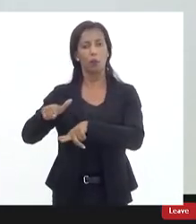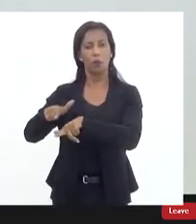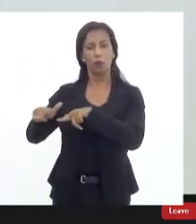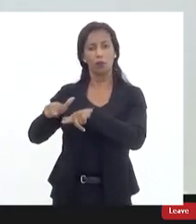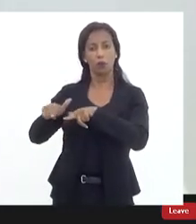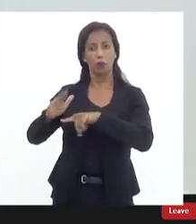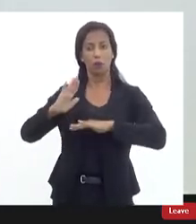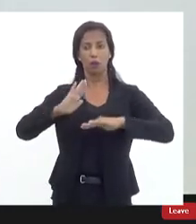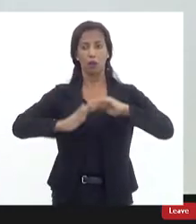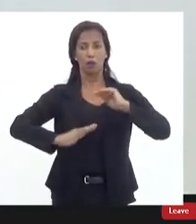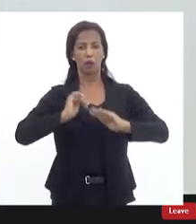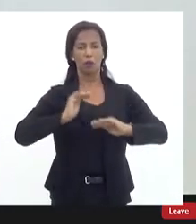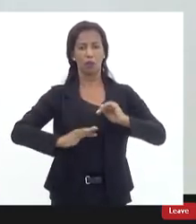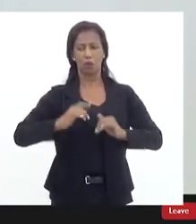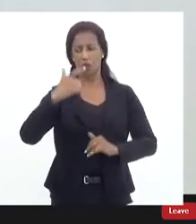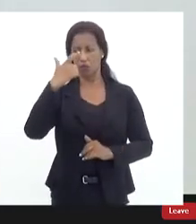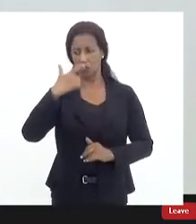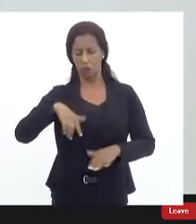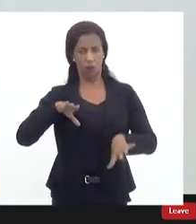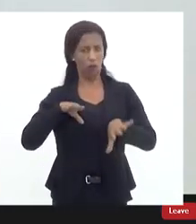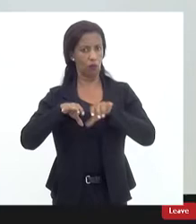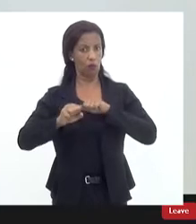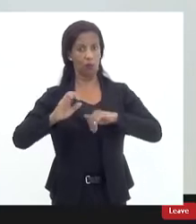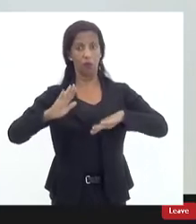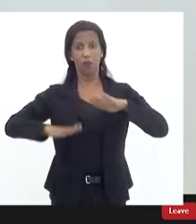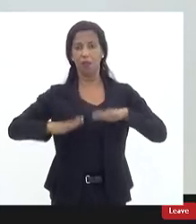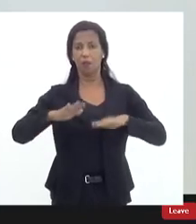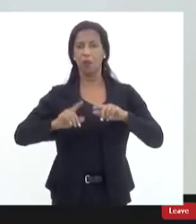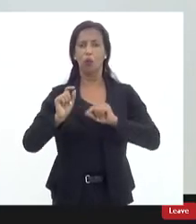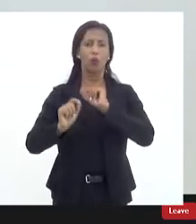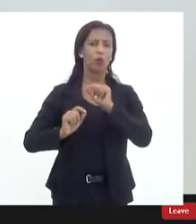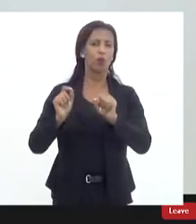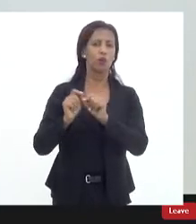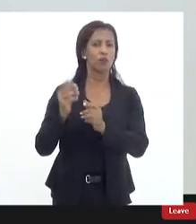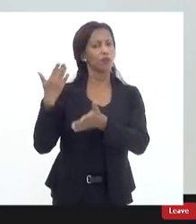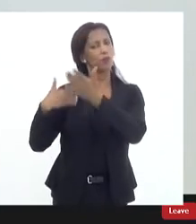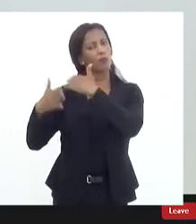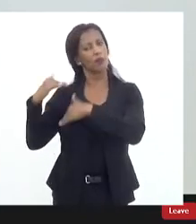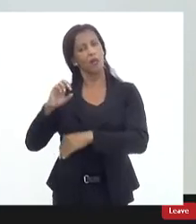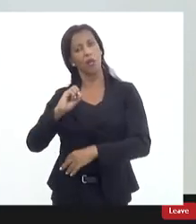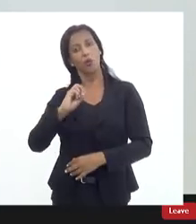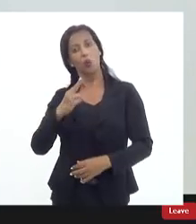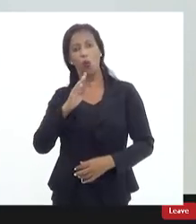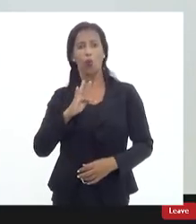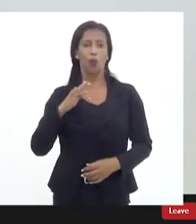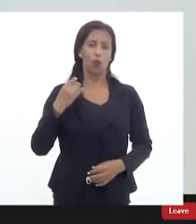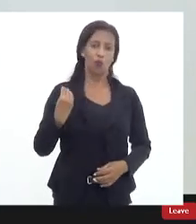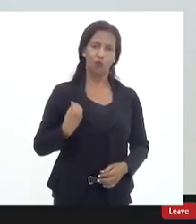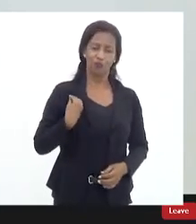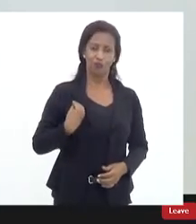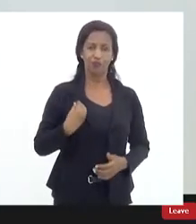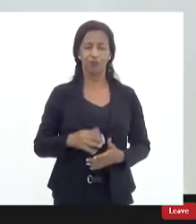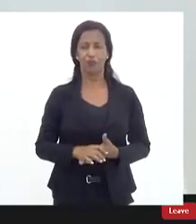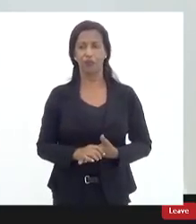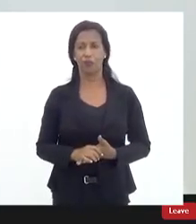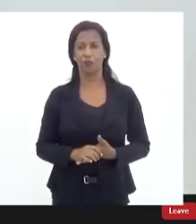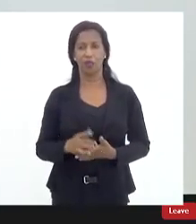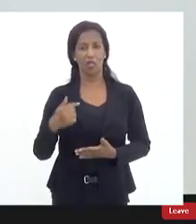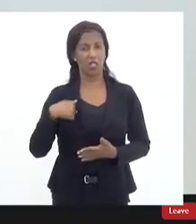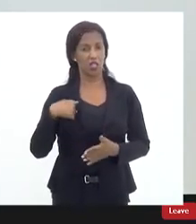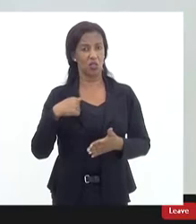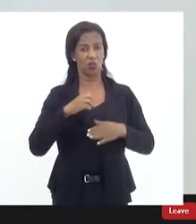independente da minha condição independente do que eu fiz no passado do que eu faço no presente isso não